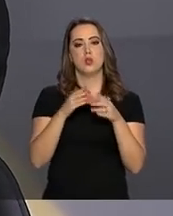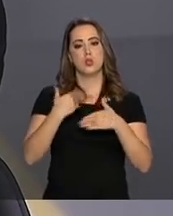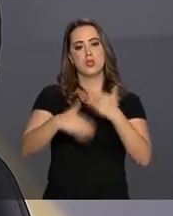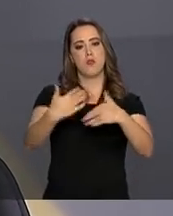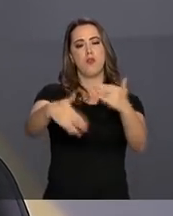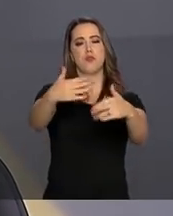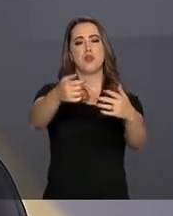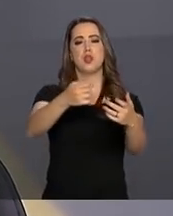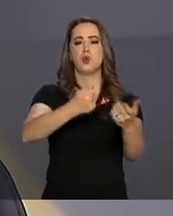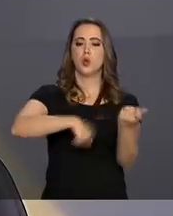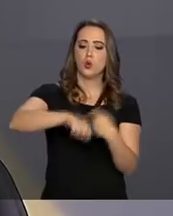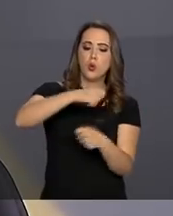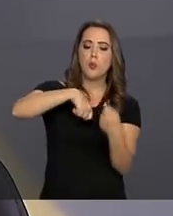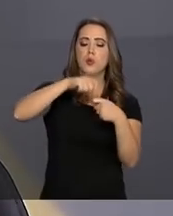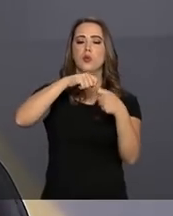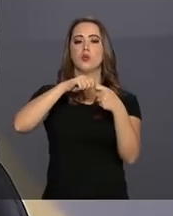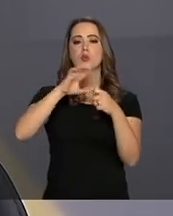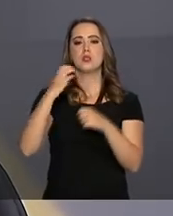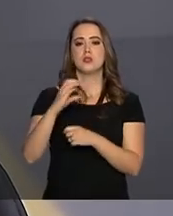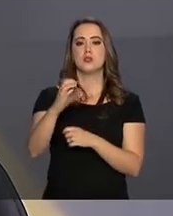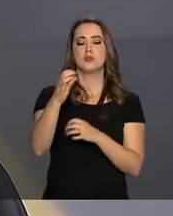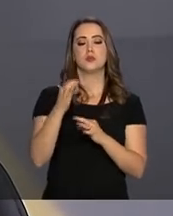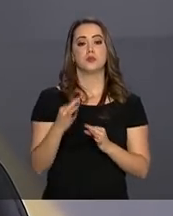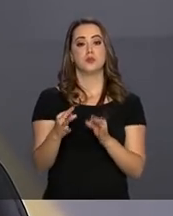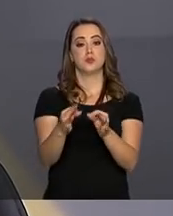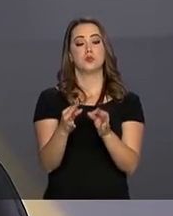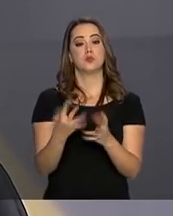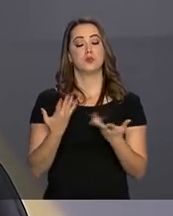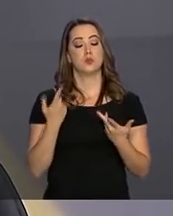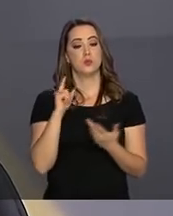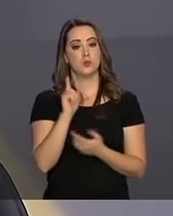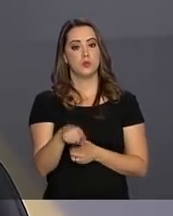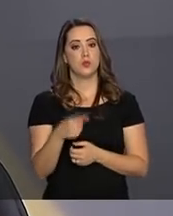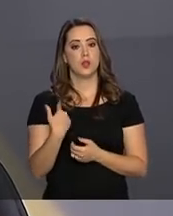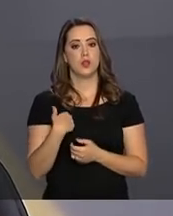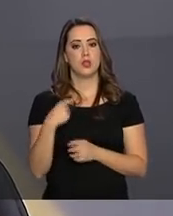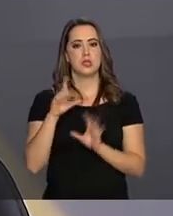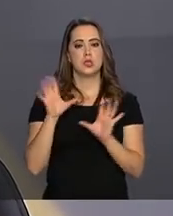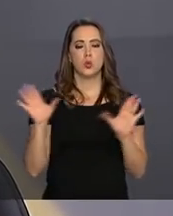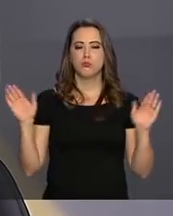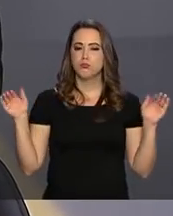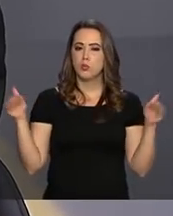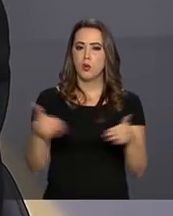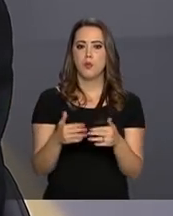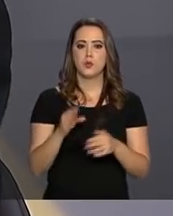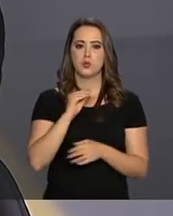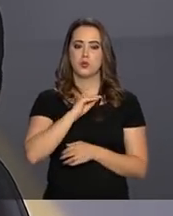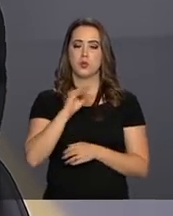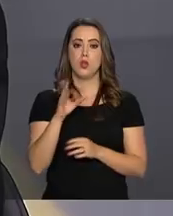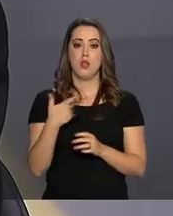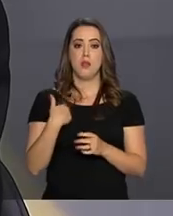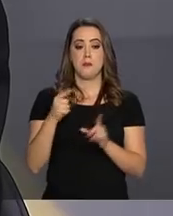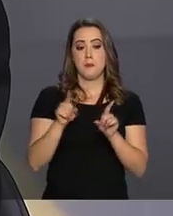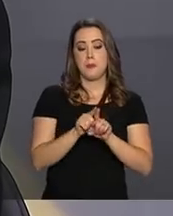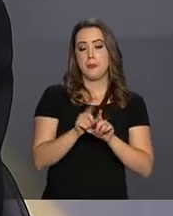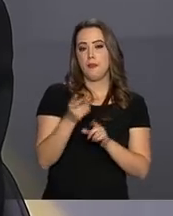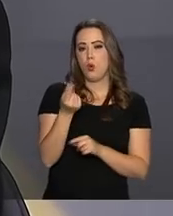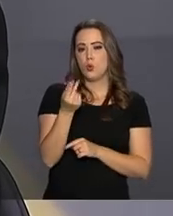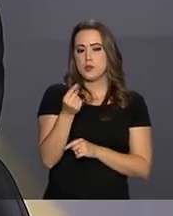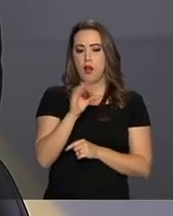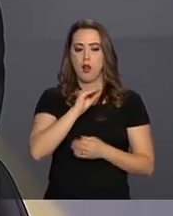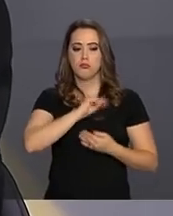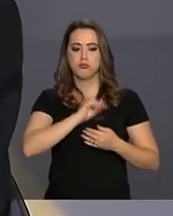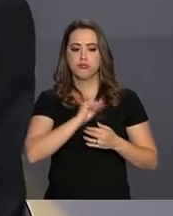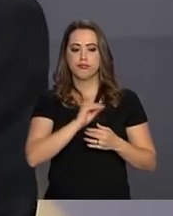desenvolvimento econômico, científico, em base científica e tecnológica, há uma concentração da renda. A renda começou a concentrar.